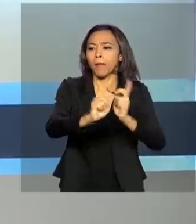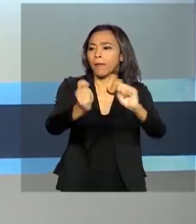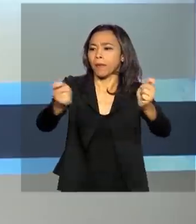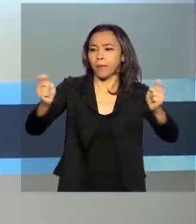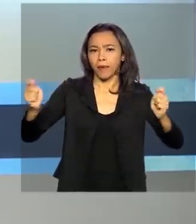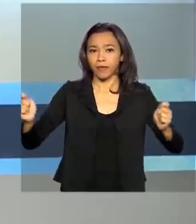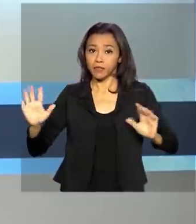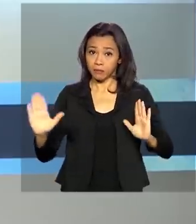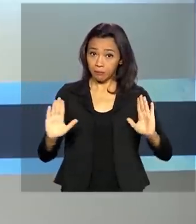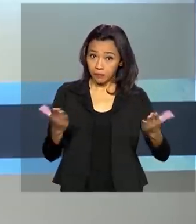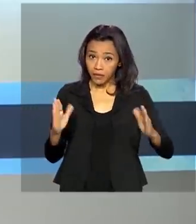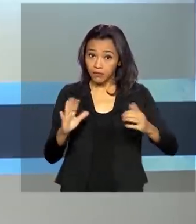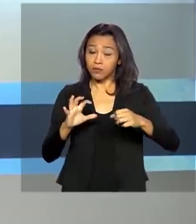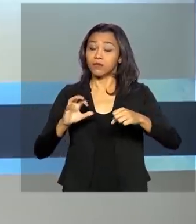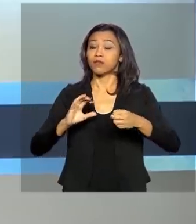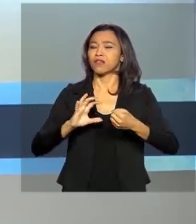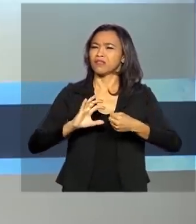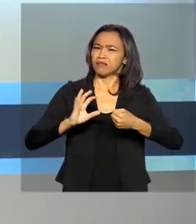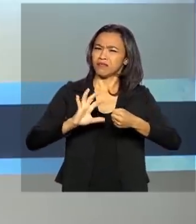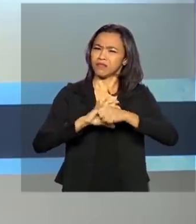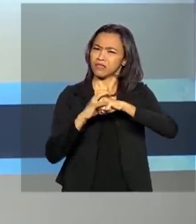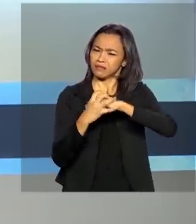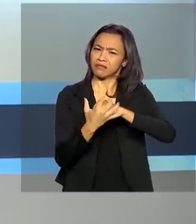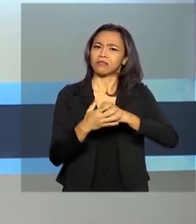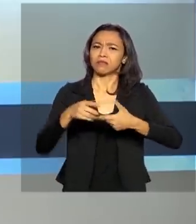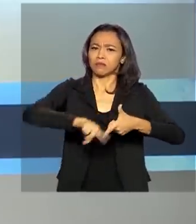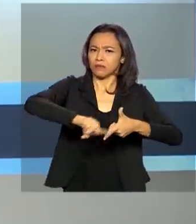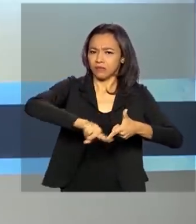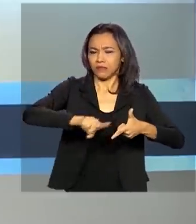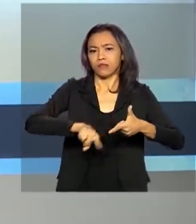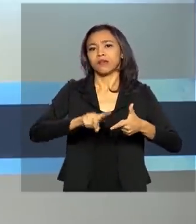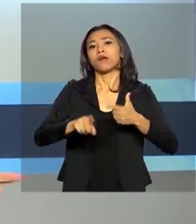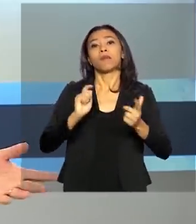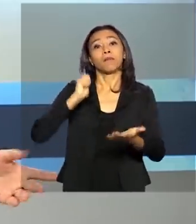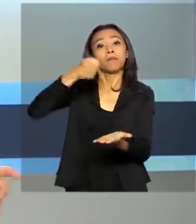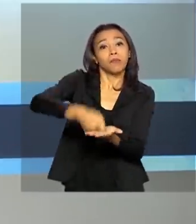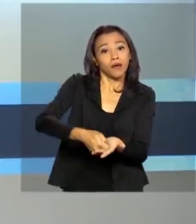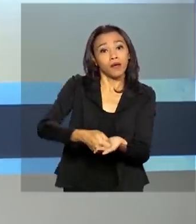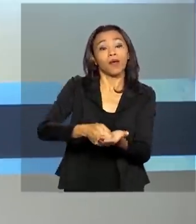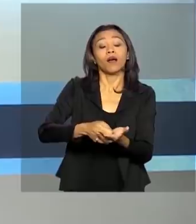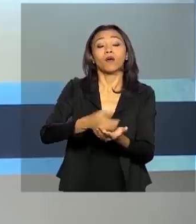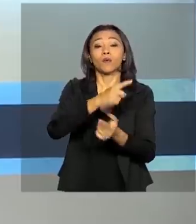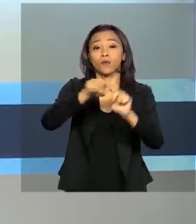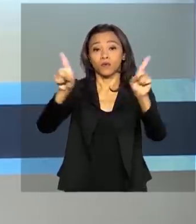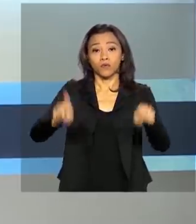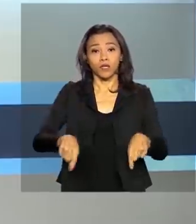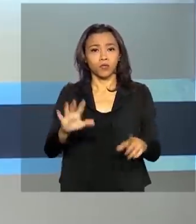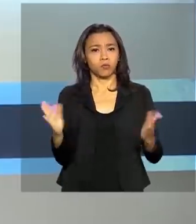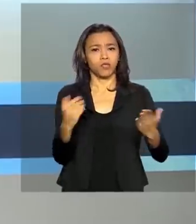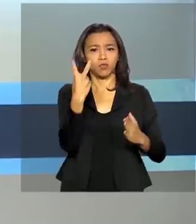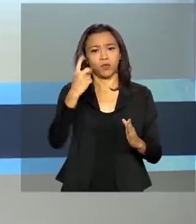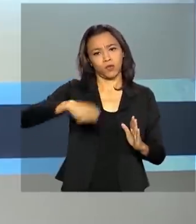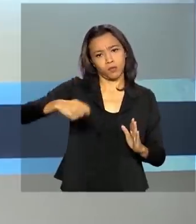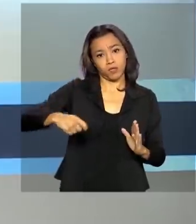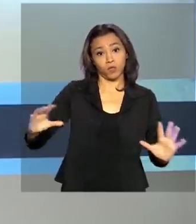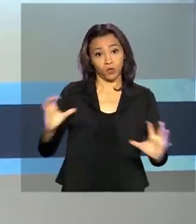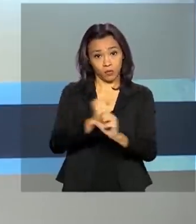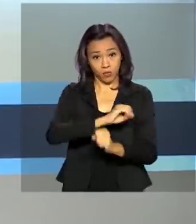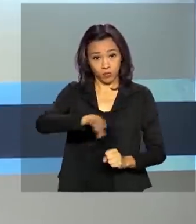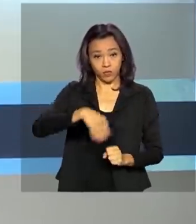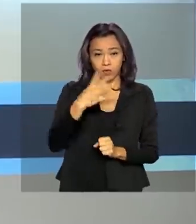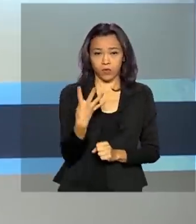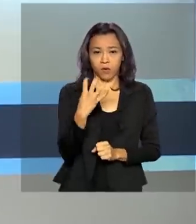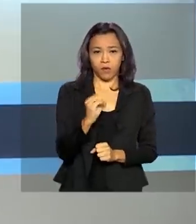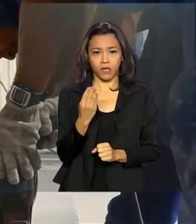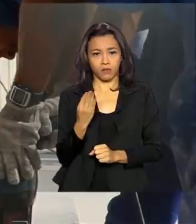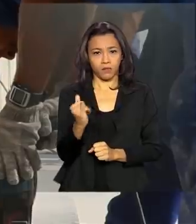coronavírus. A medida garante o salário dos funcionários por dois meses. O investimento total será de 40 bilhões de reais.